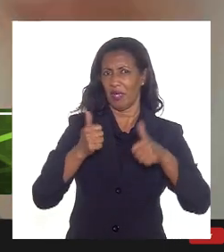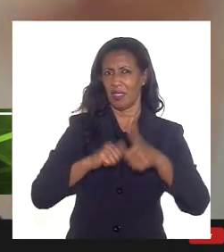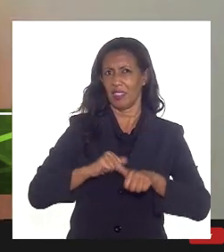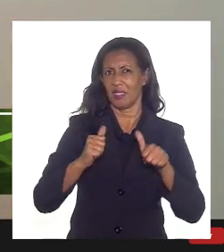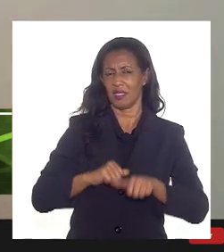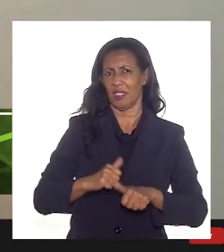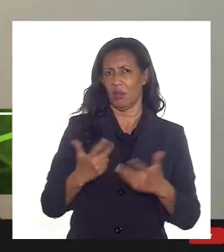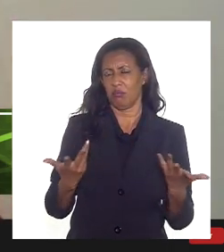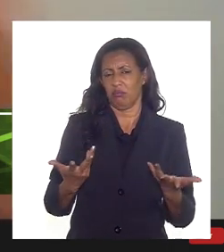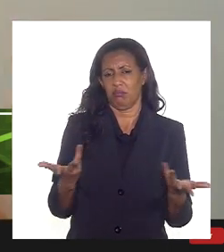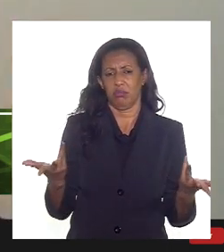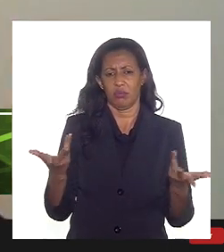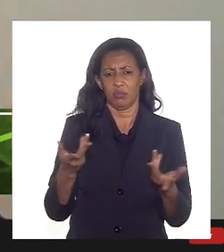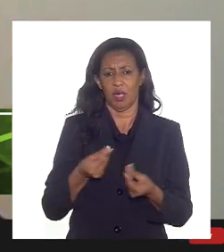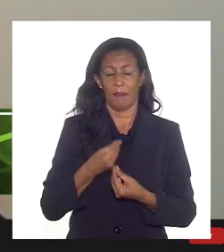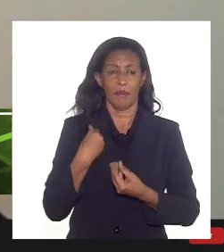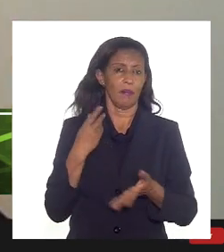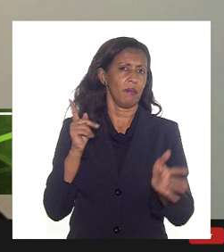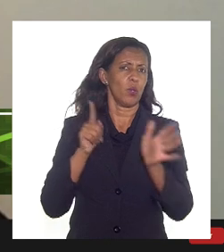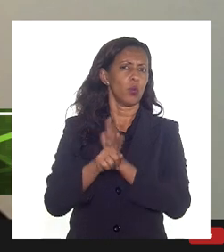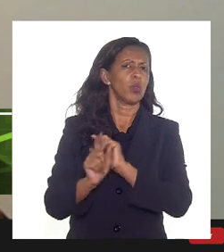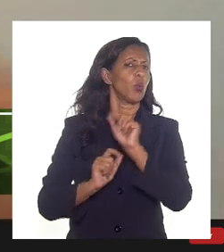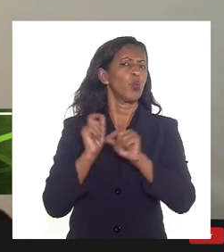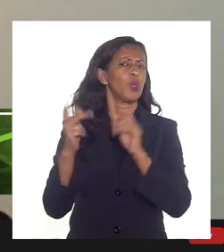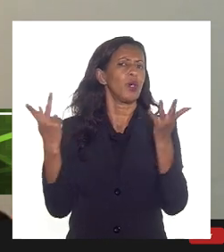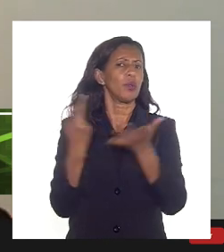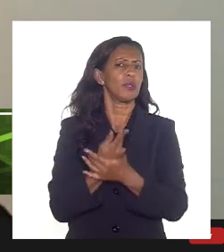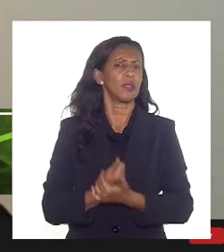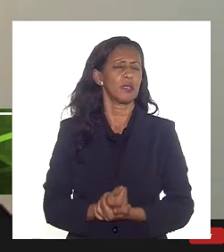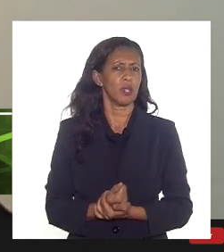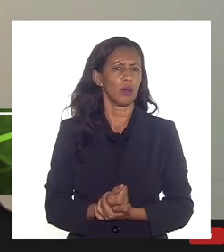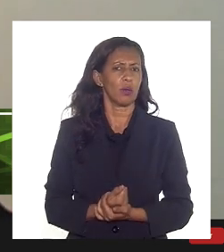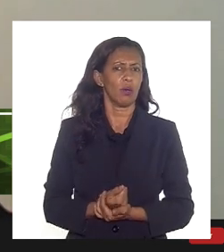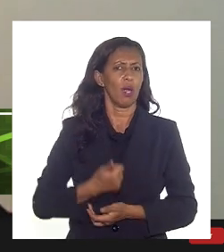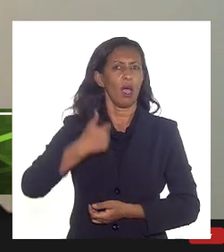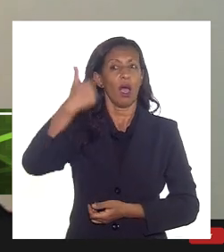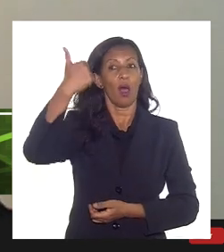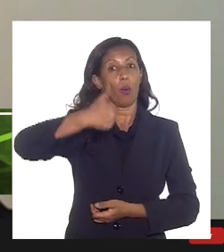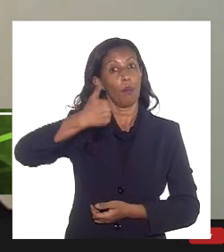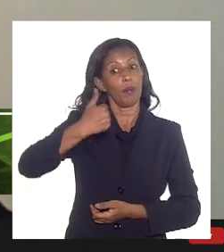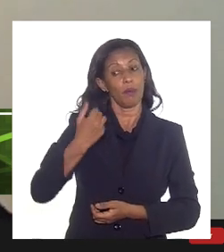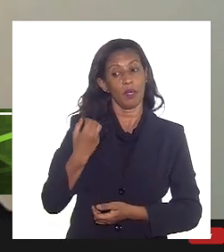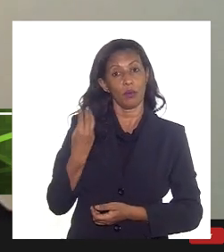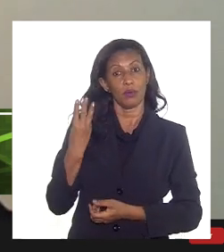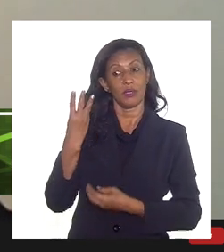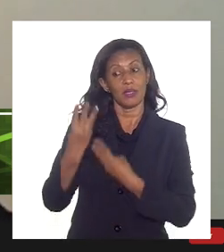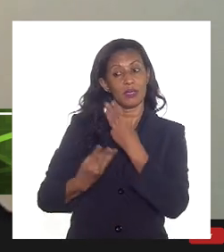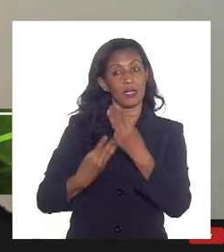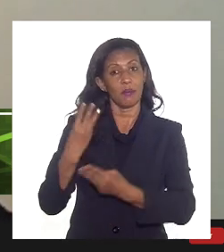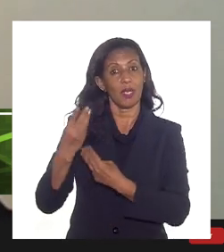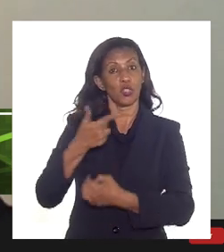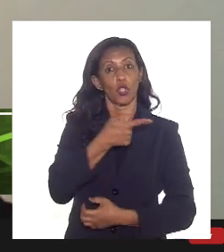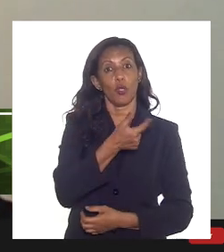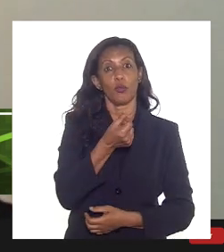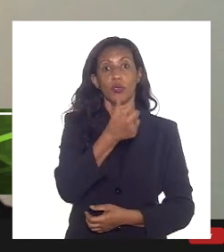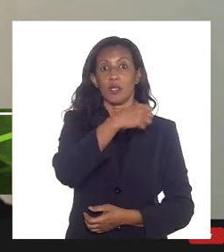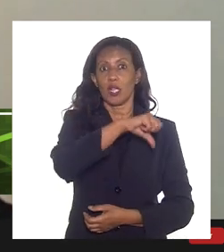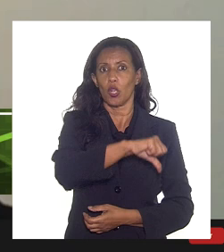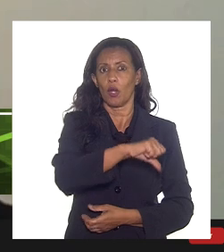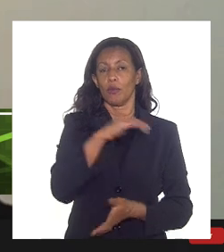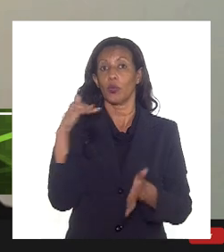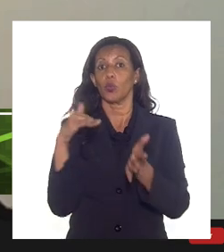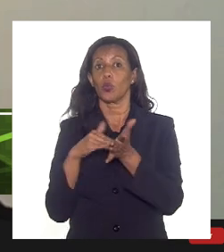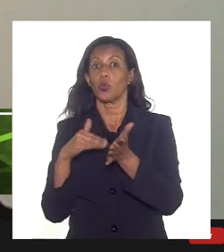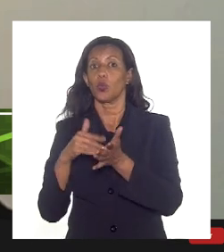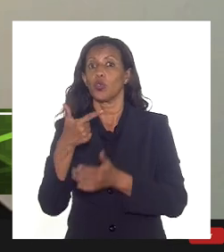coisa extraordinária essa é a minha pergunta o aconteceu referente ao primeiro trimestre 2000 último trimestre 2019 e último